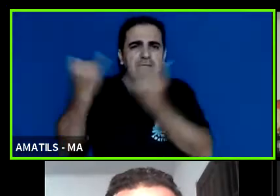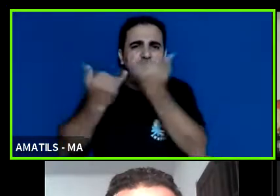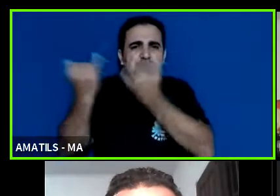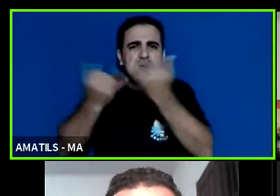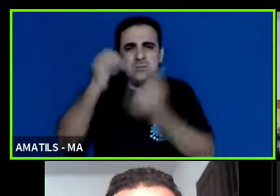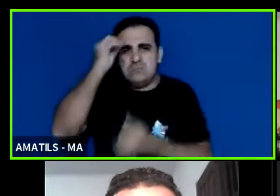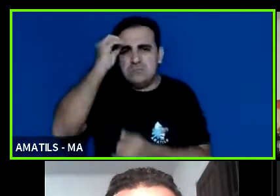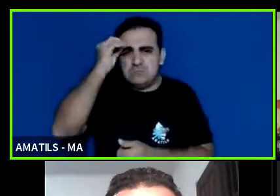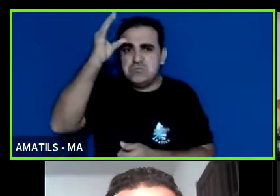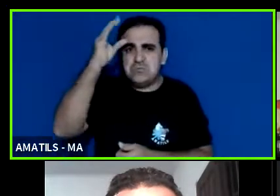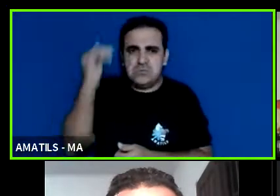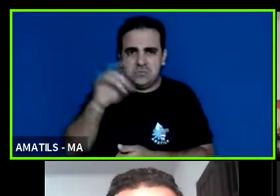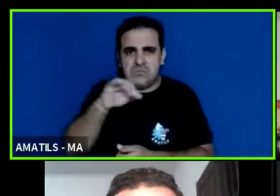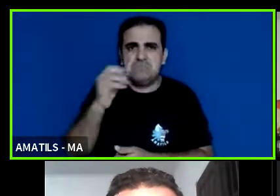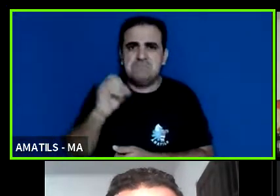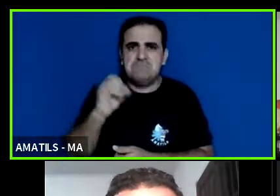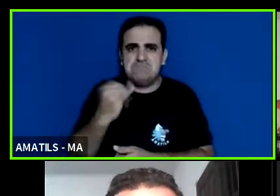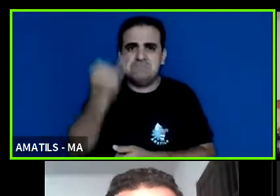secretaria